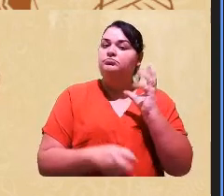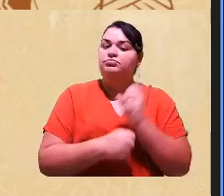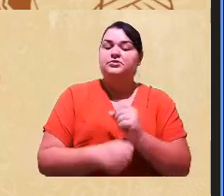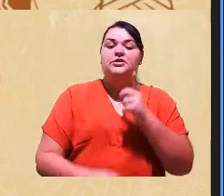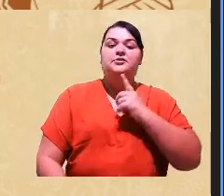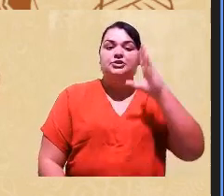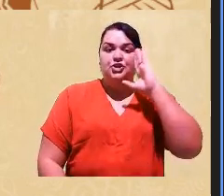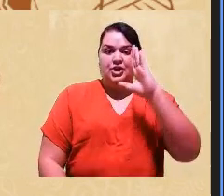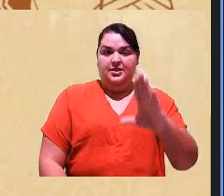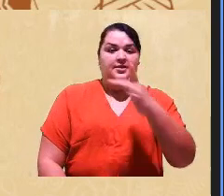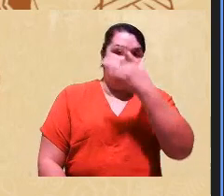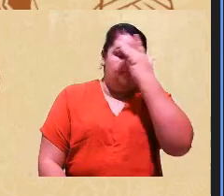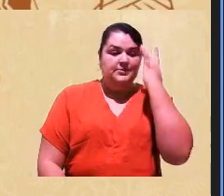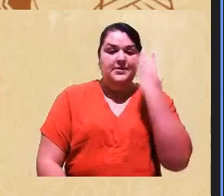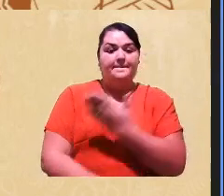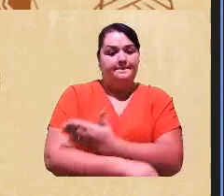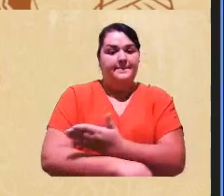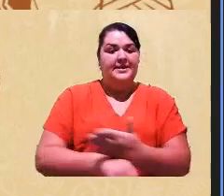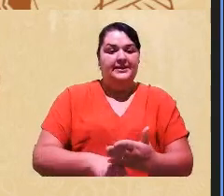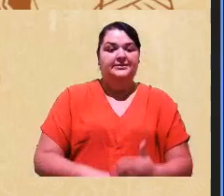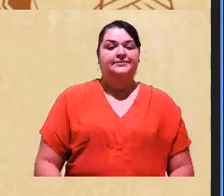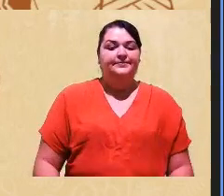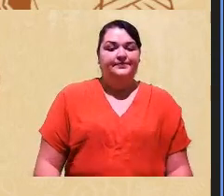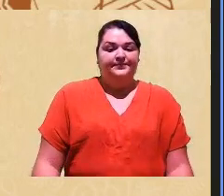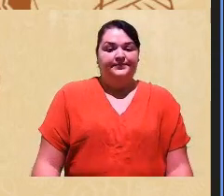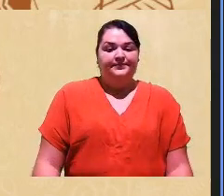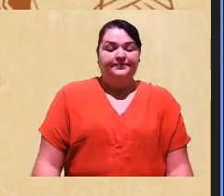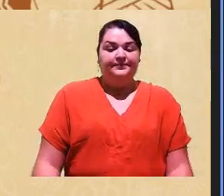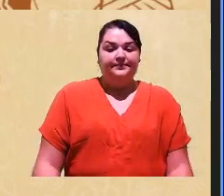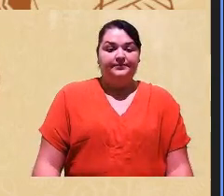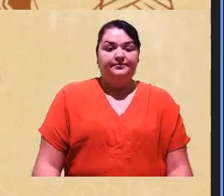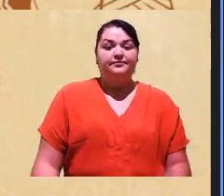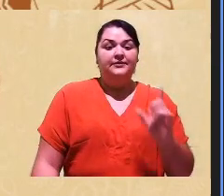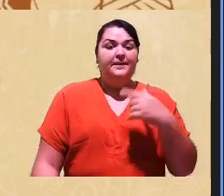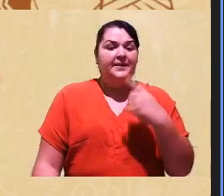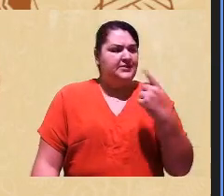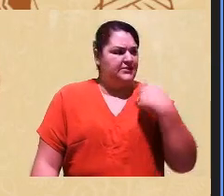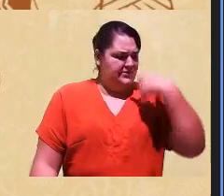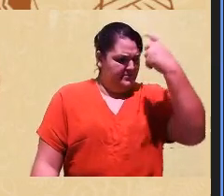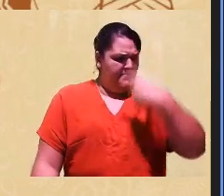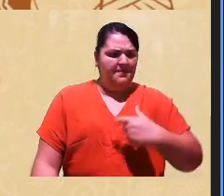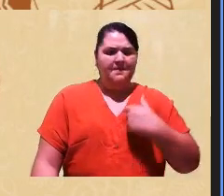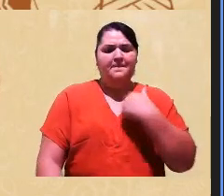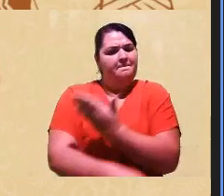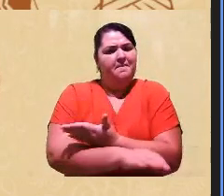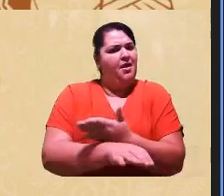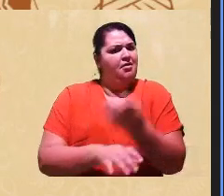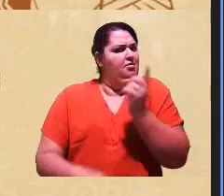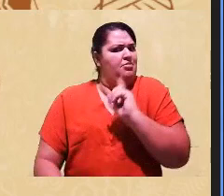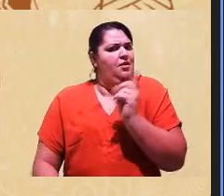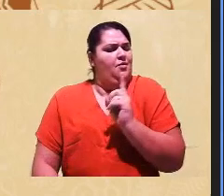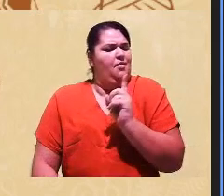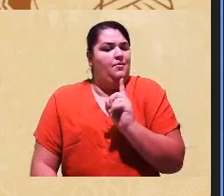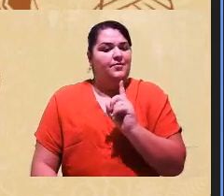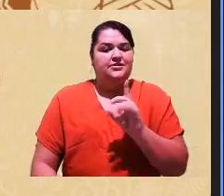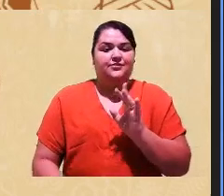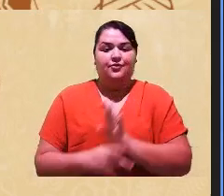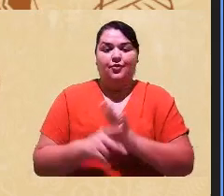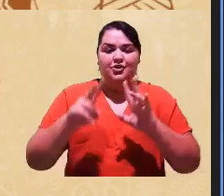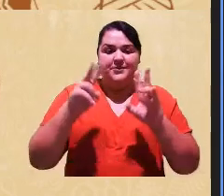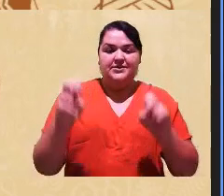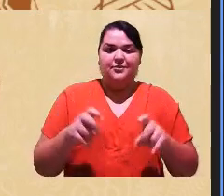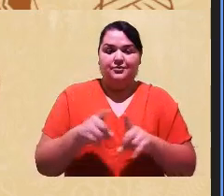as pessoas brancas. E ela disse mas eu não sou branco, eu não posso ir para